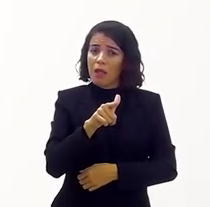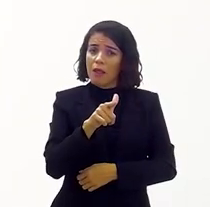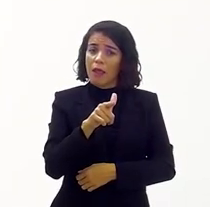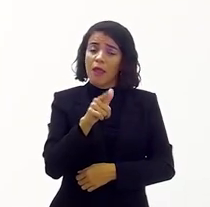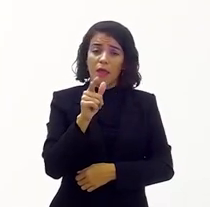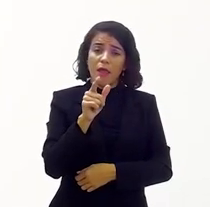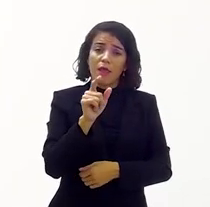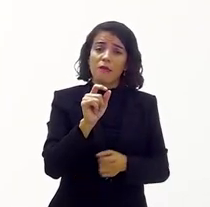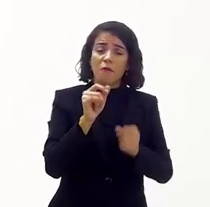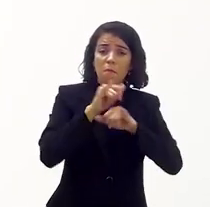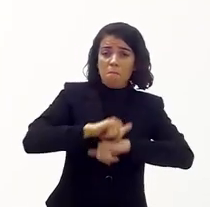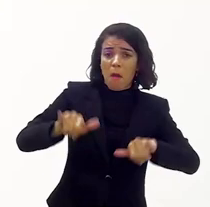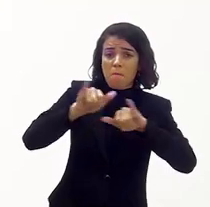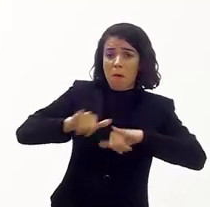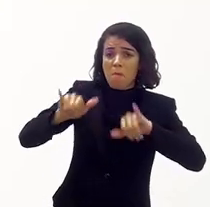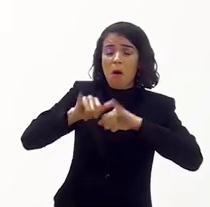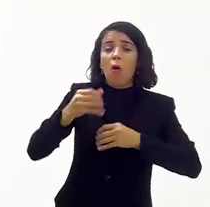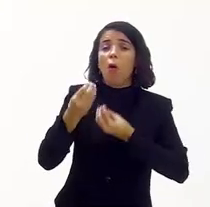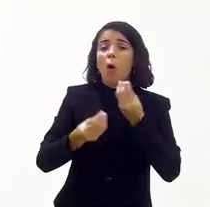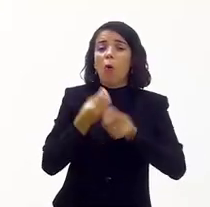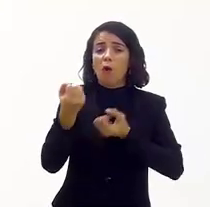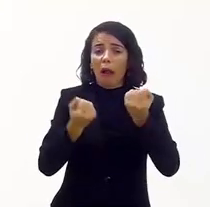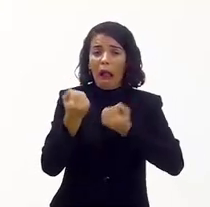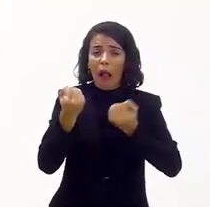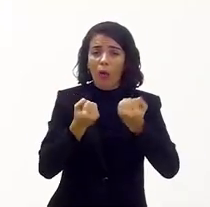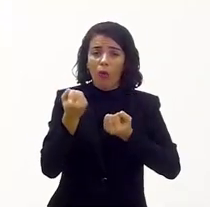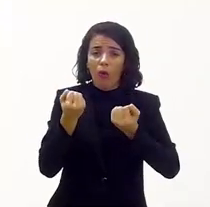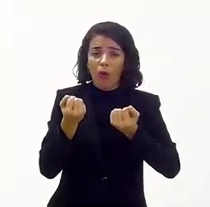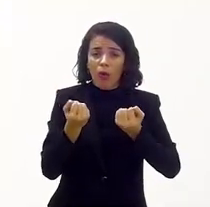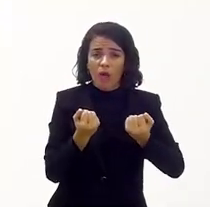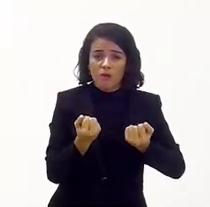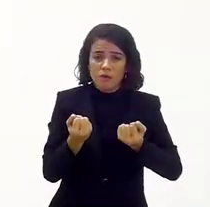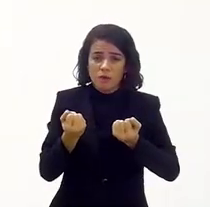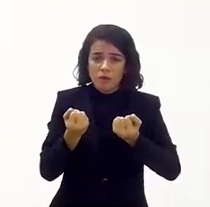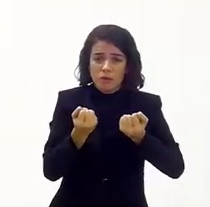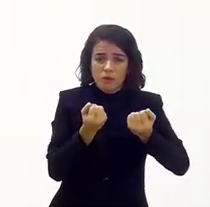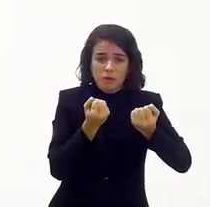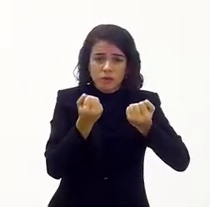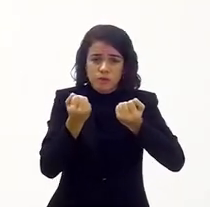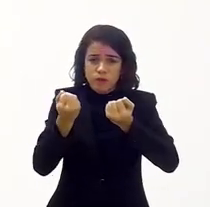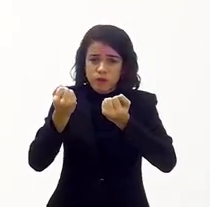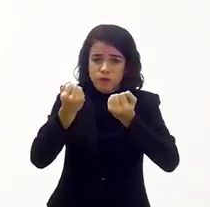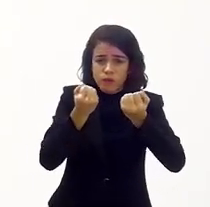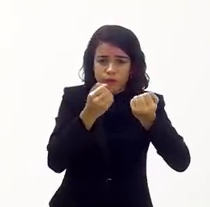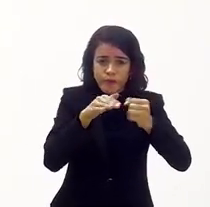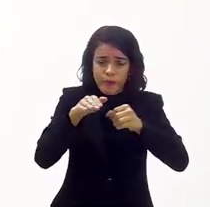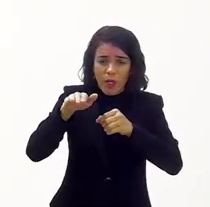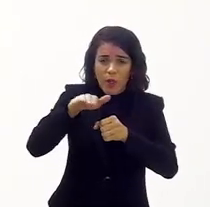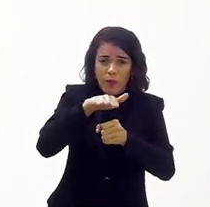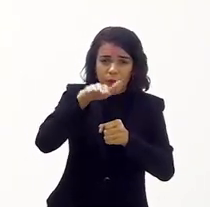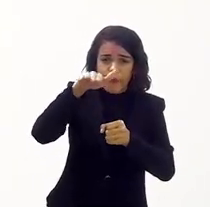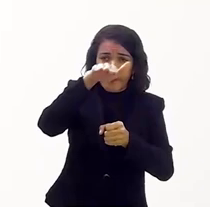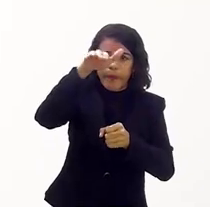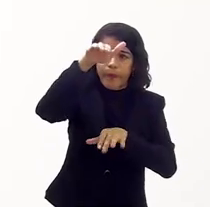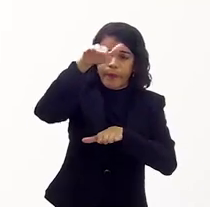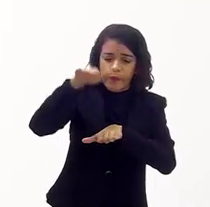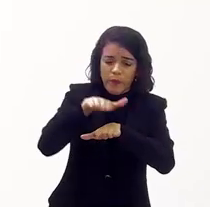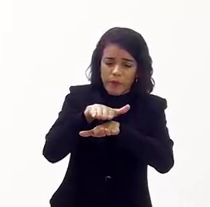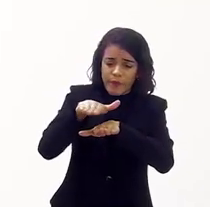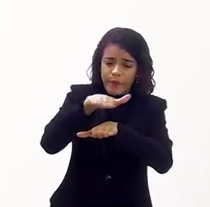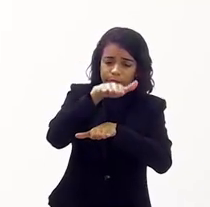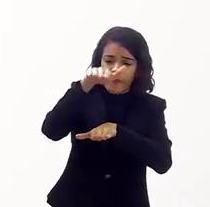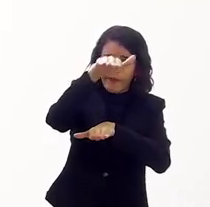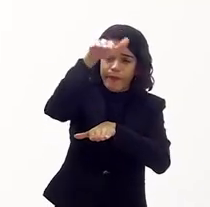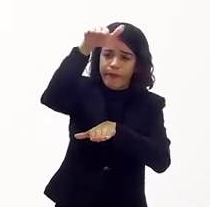fez uma propaganda de um carro X e o carro subia. E eu falei, você arrumou o